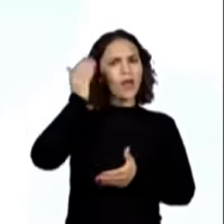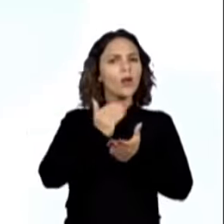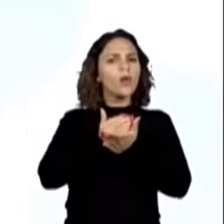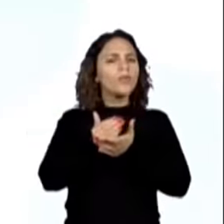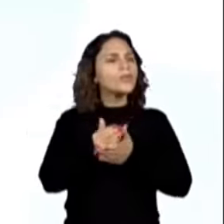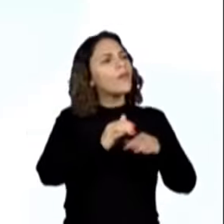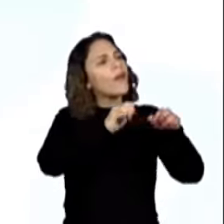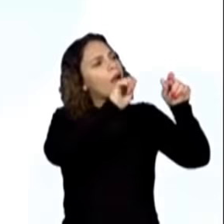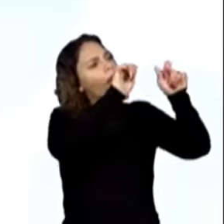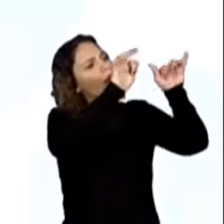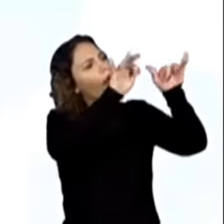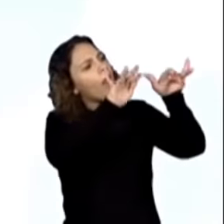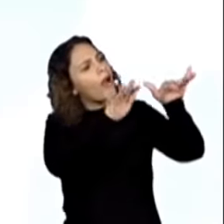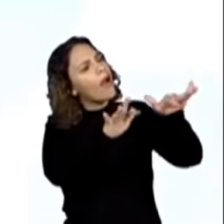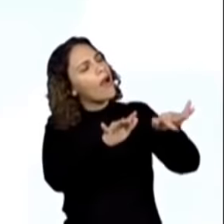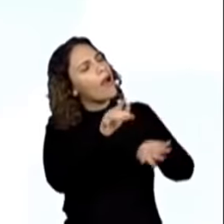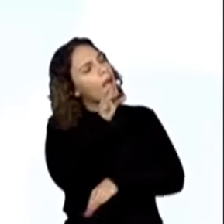neve.